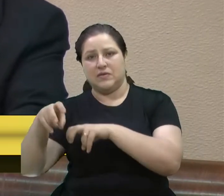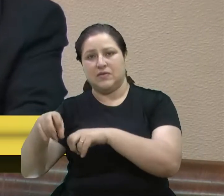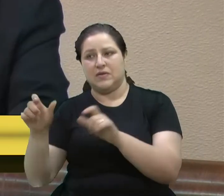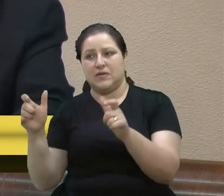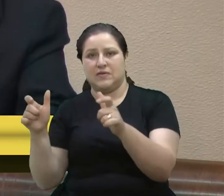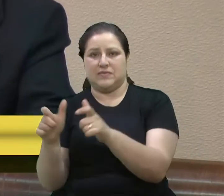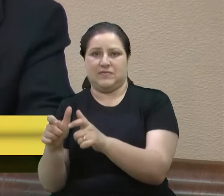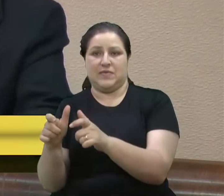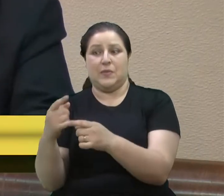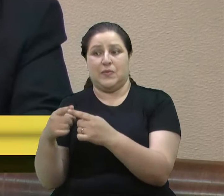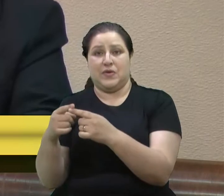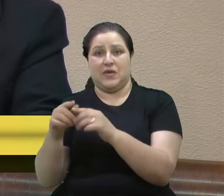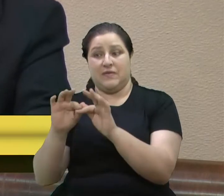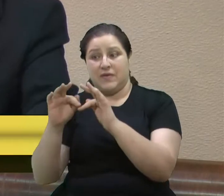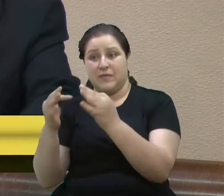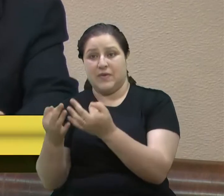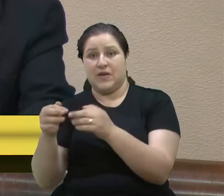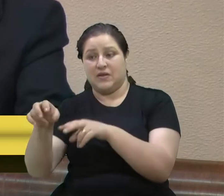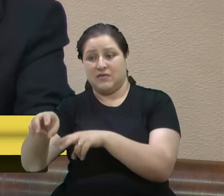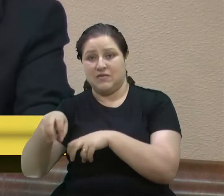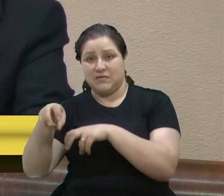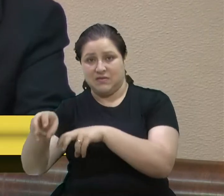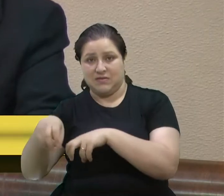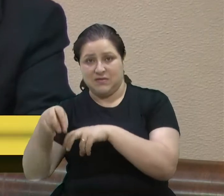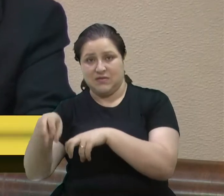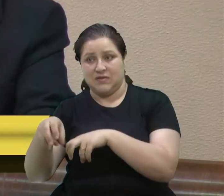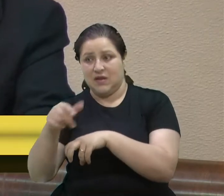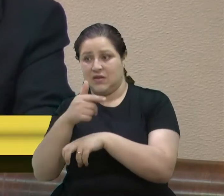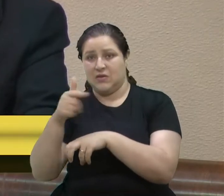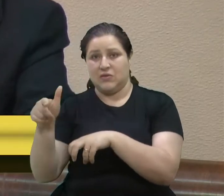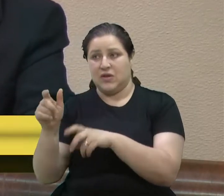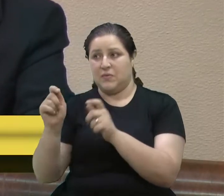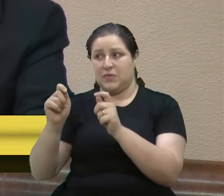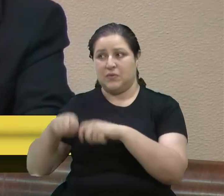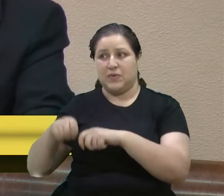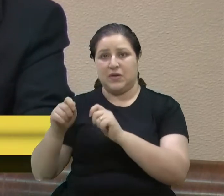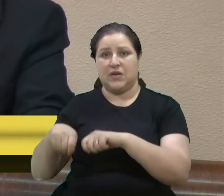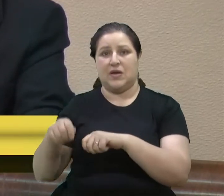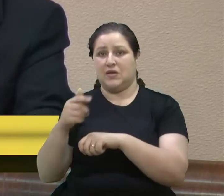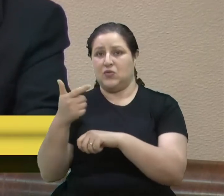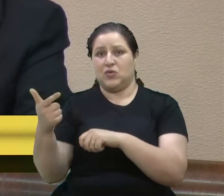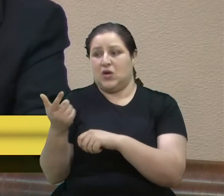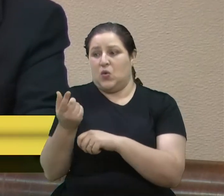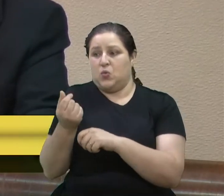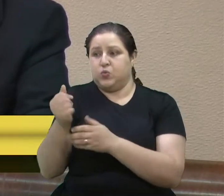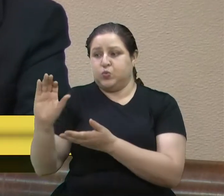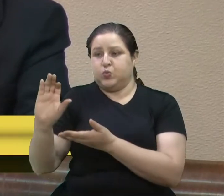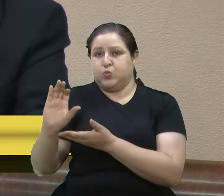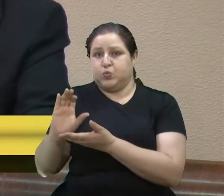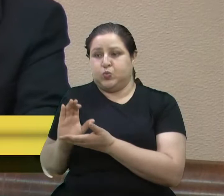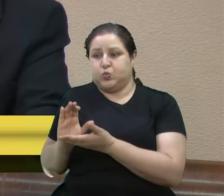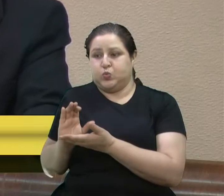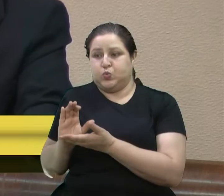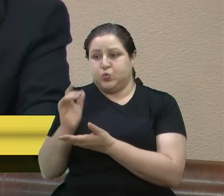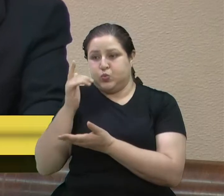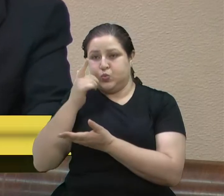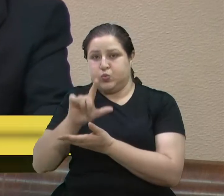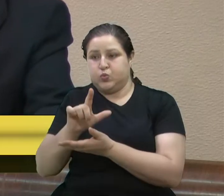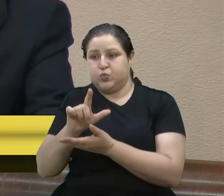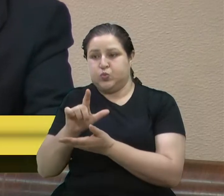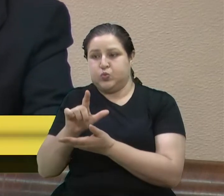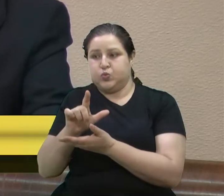agricultor, porque o pequeno agricultor não tem a possibilidade e a capacidade de investimentos para